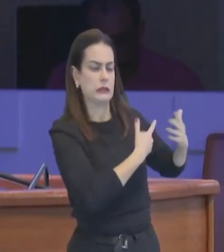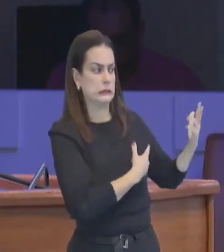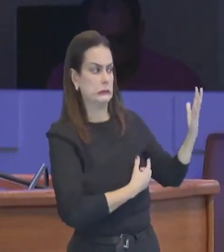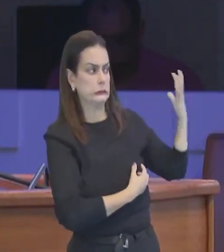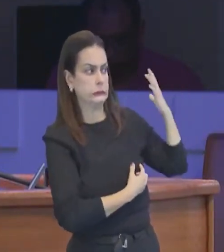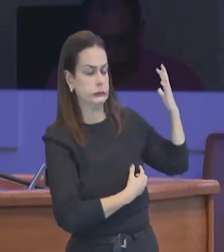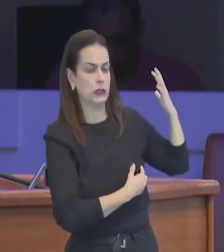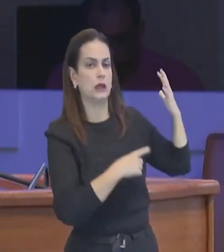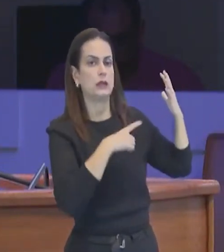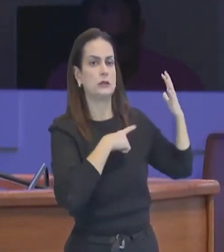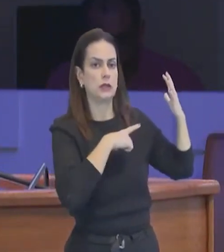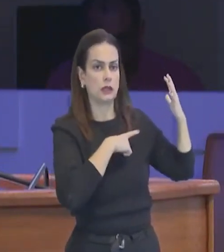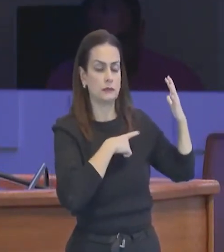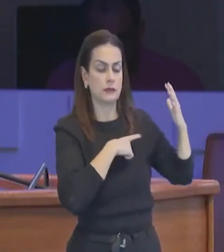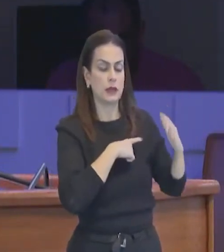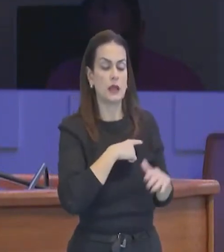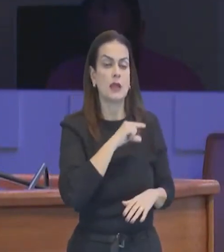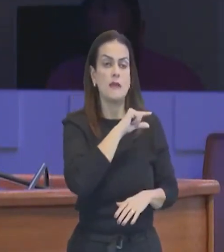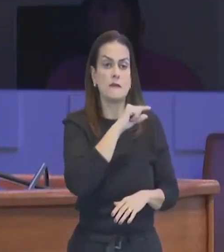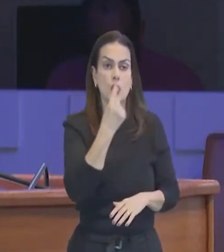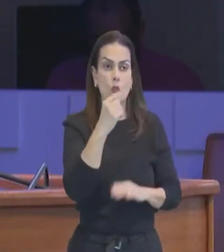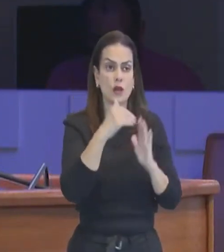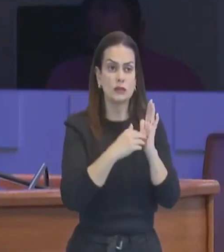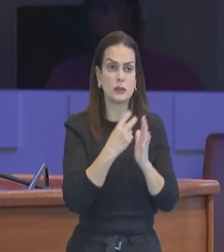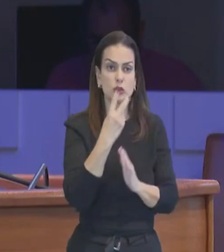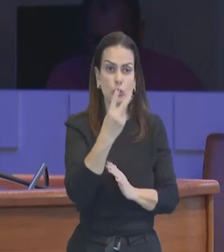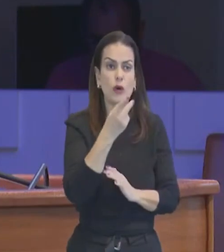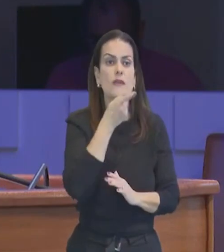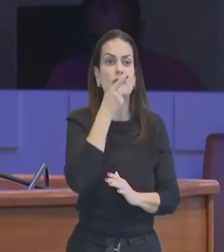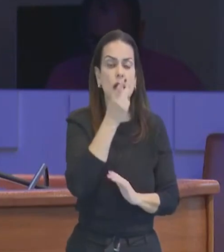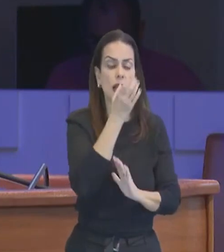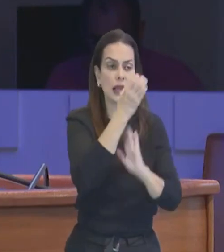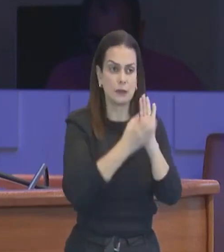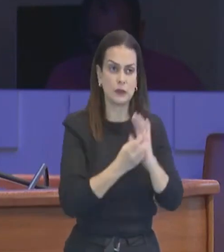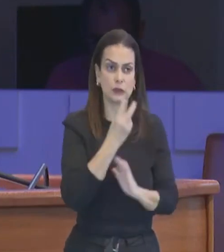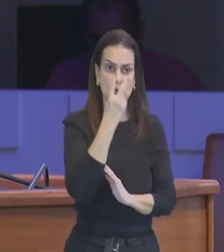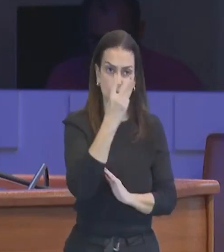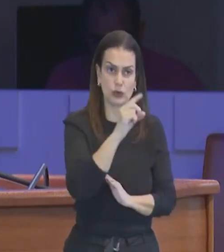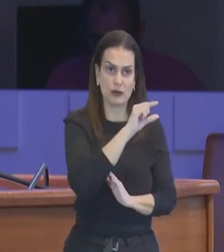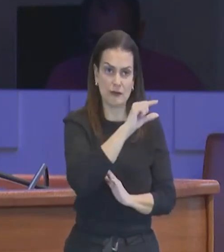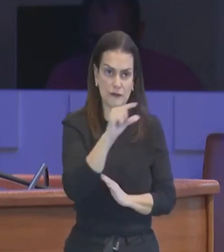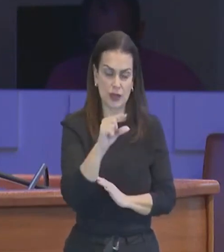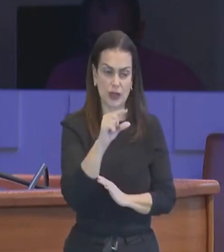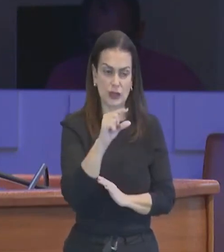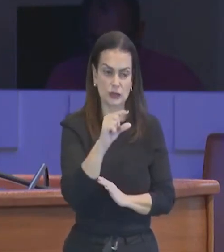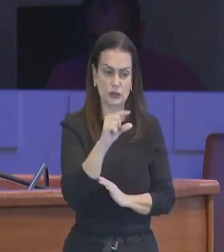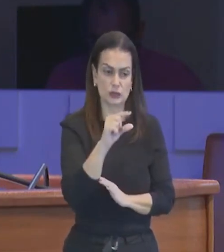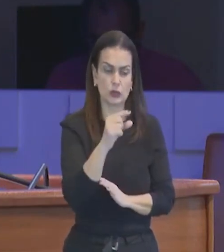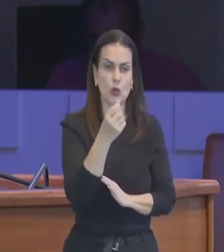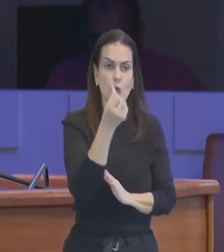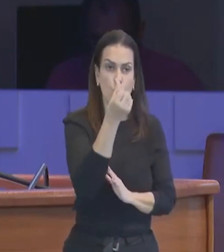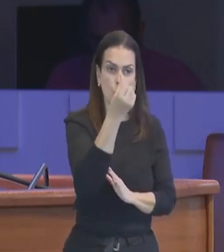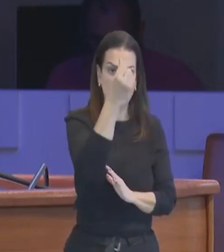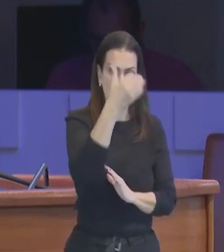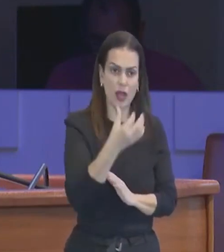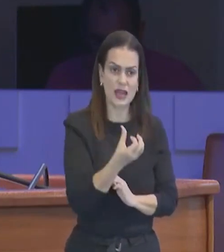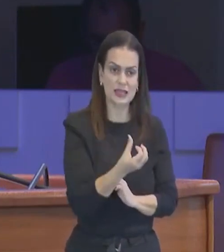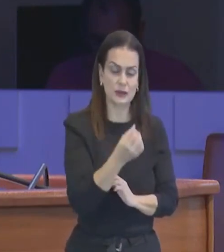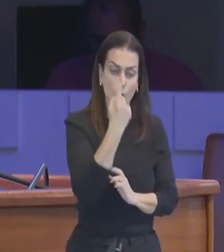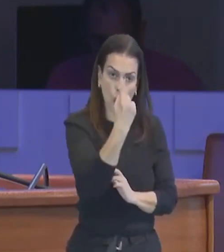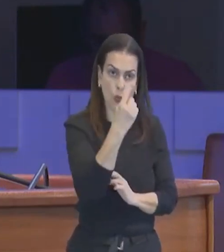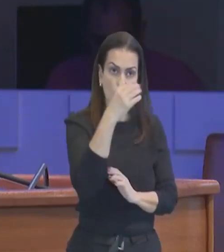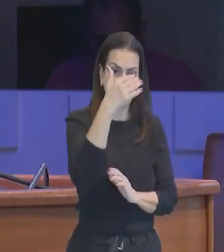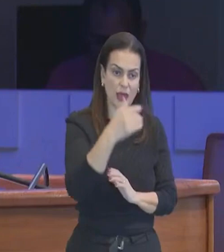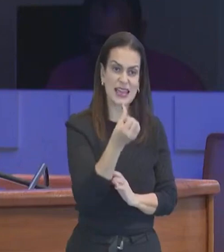o verso de 1 a 6 também, passe a página, capítulo 2, os versos de 1 a 6, a